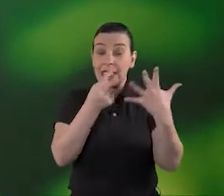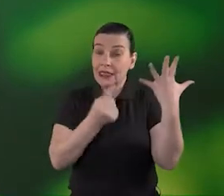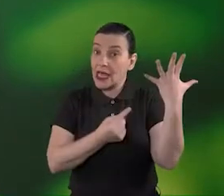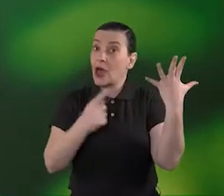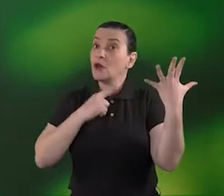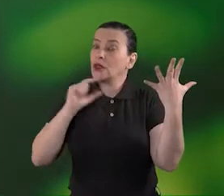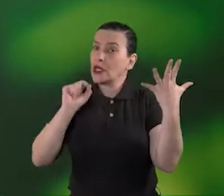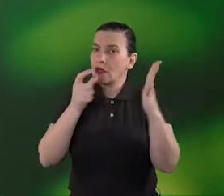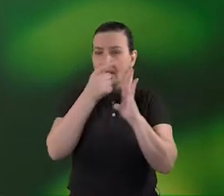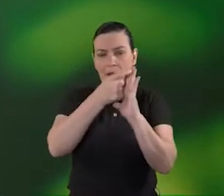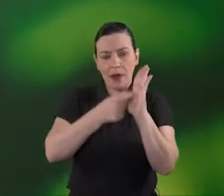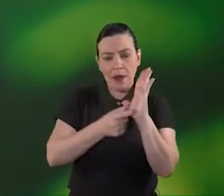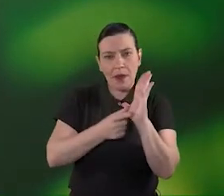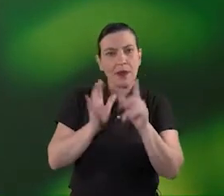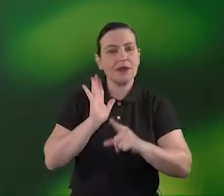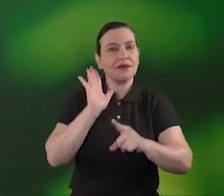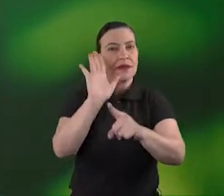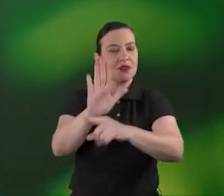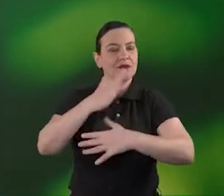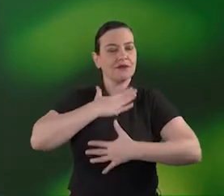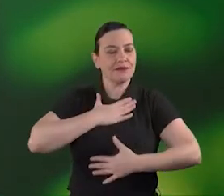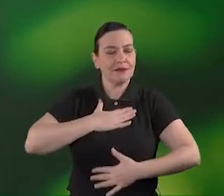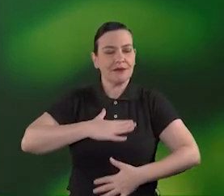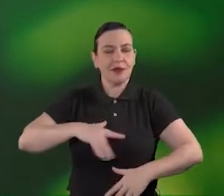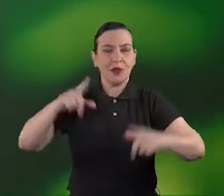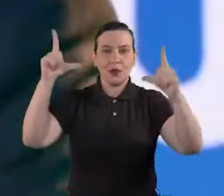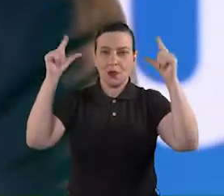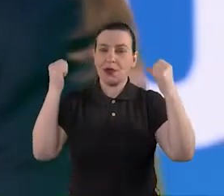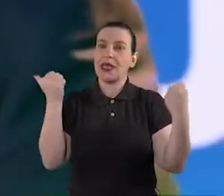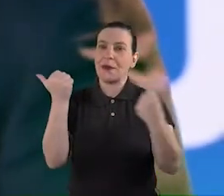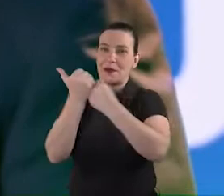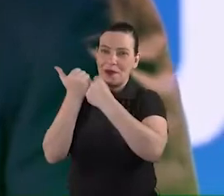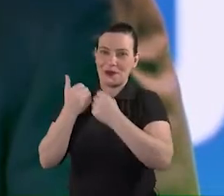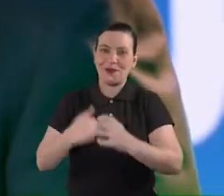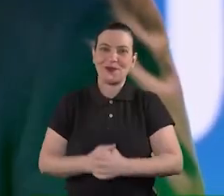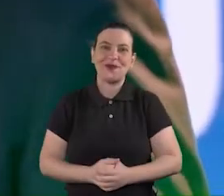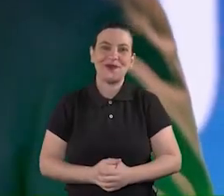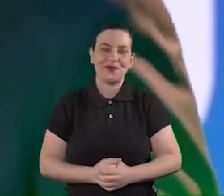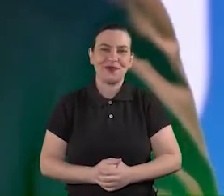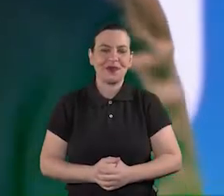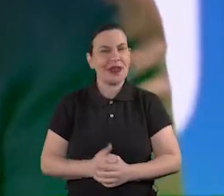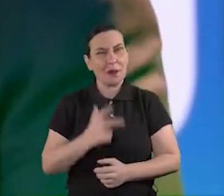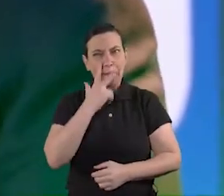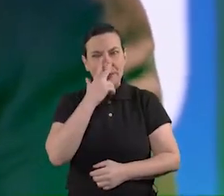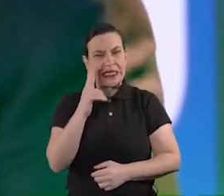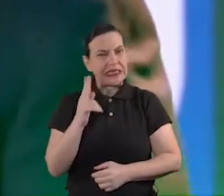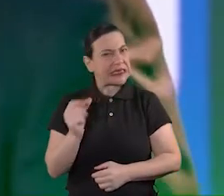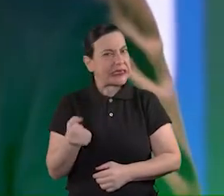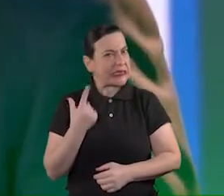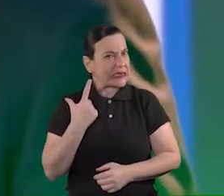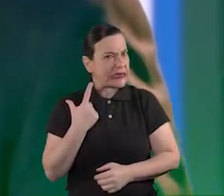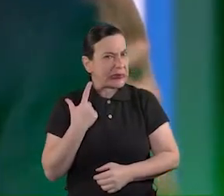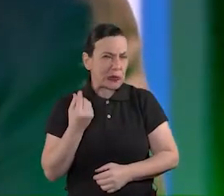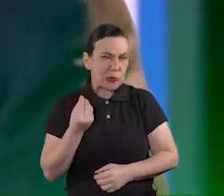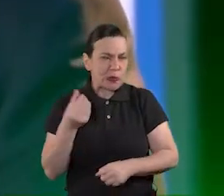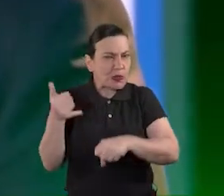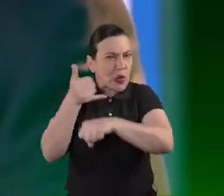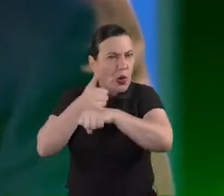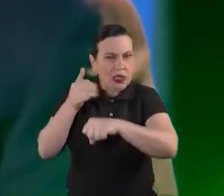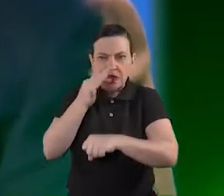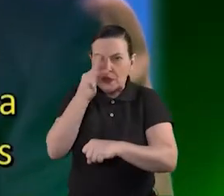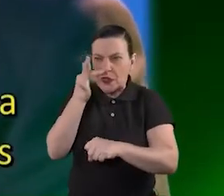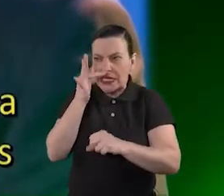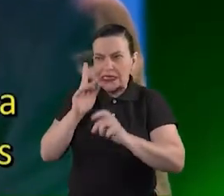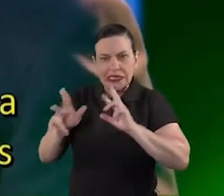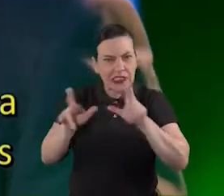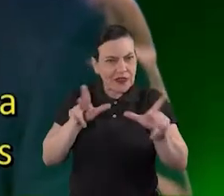que ajudam a trazer alívio, tranquilizador e apoio parece um pouco estranho ter tantos óleos florais diferentes